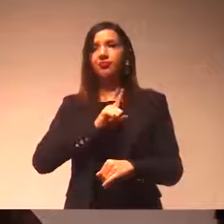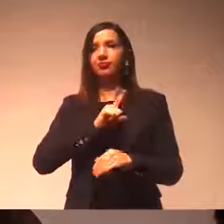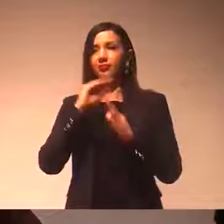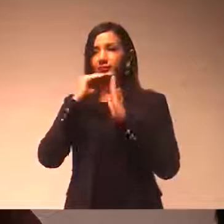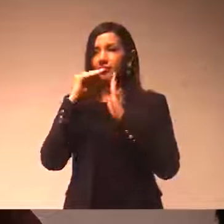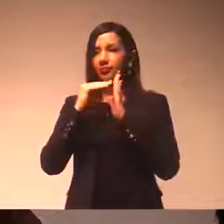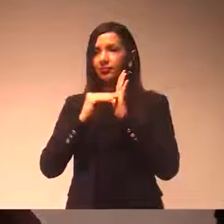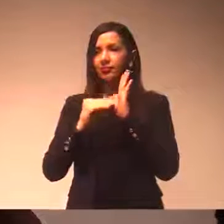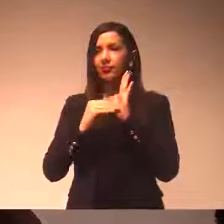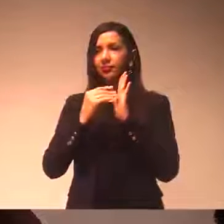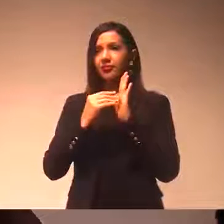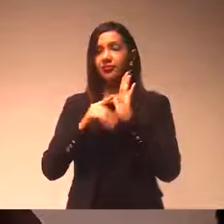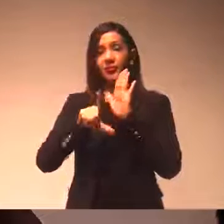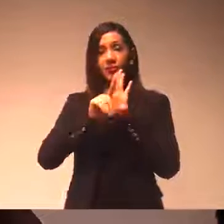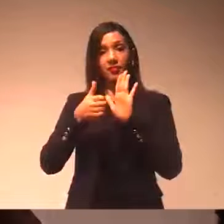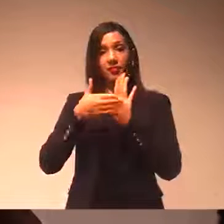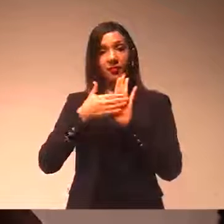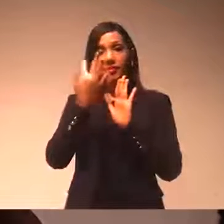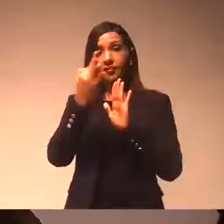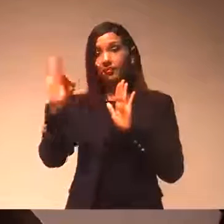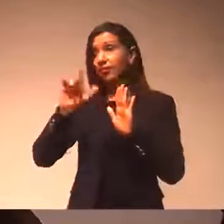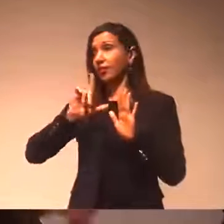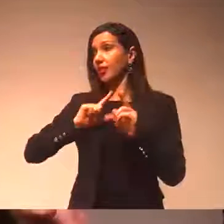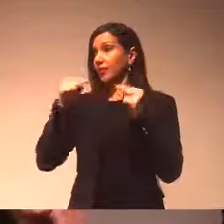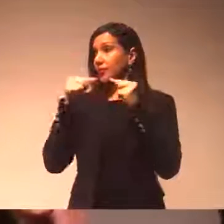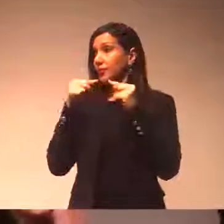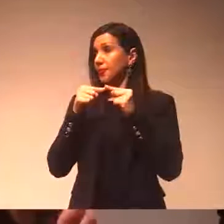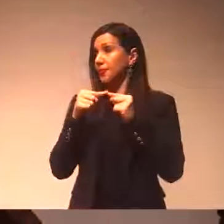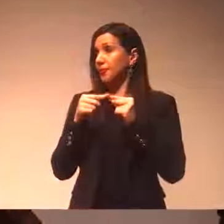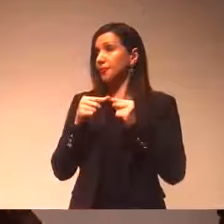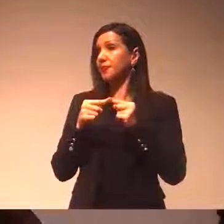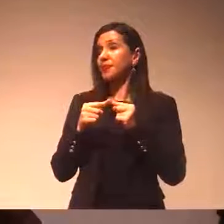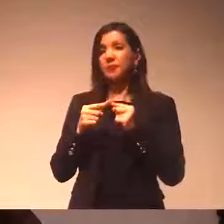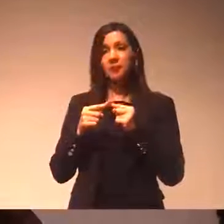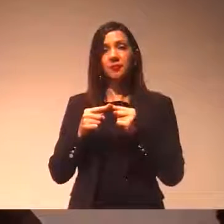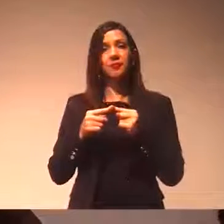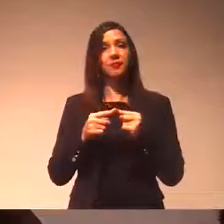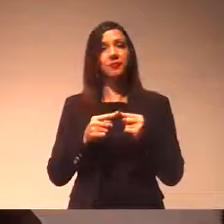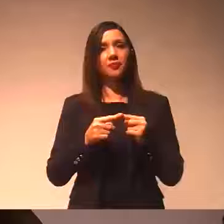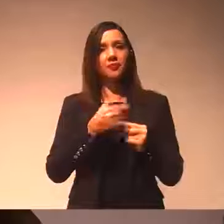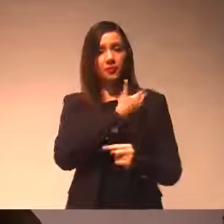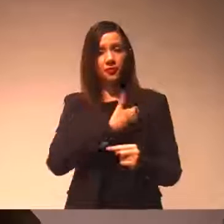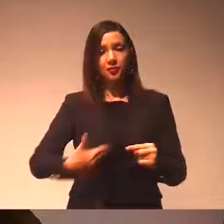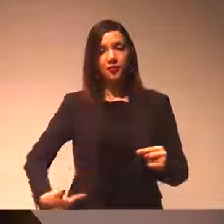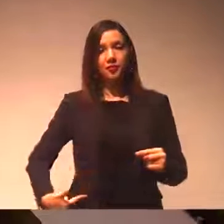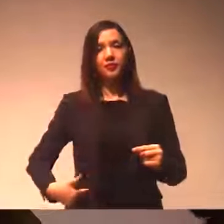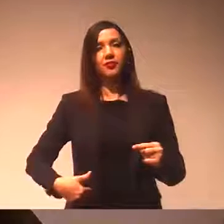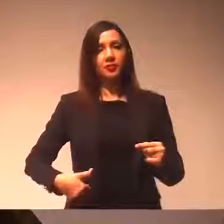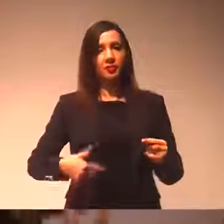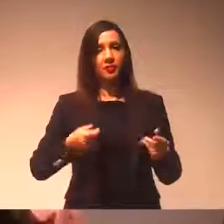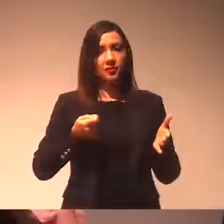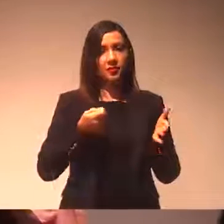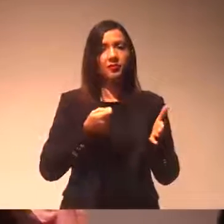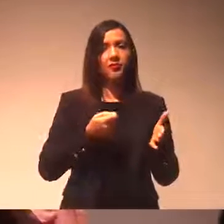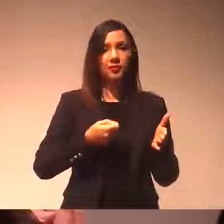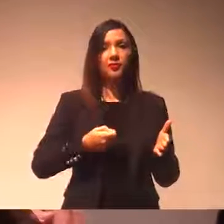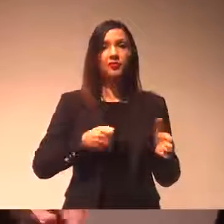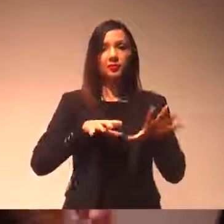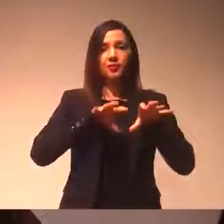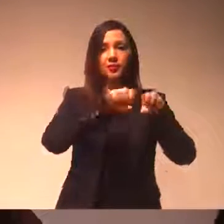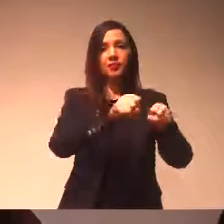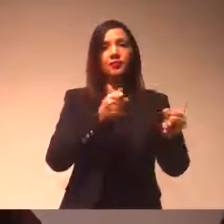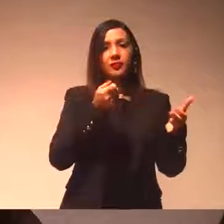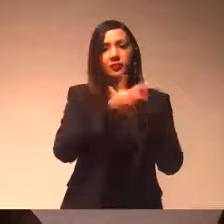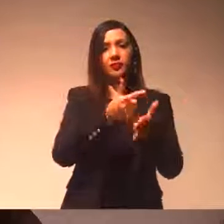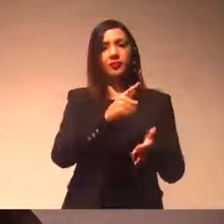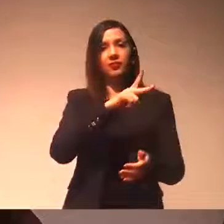uma lei federal que trata, por exemplo, das concessões e das realizações das PPPs, das parcerias público-privadas. Temos